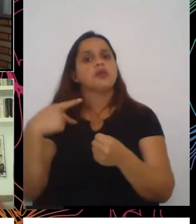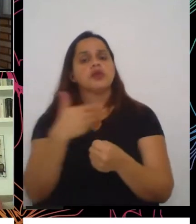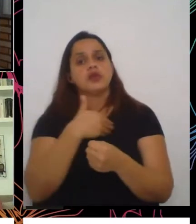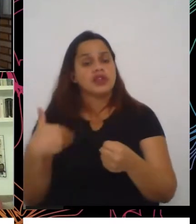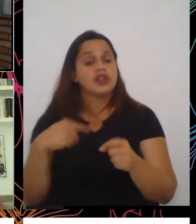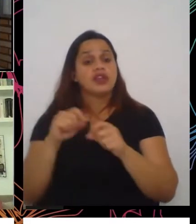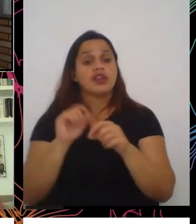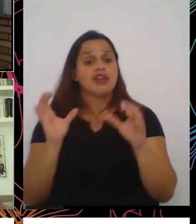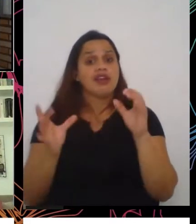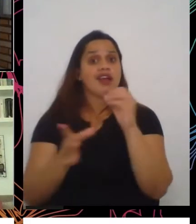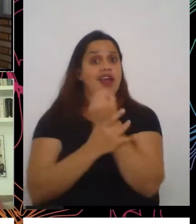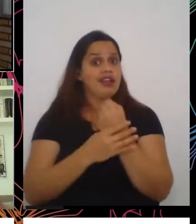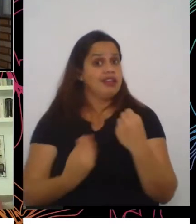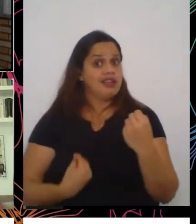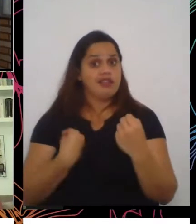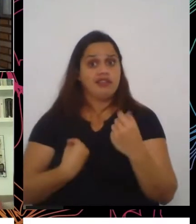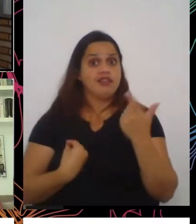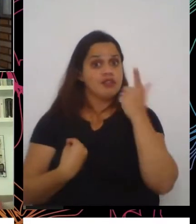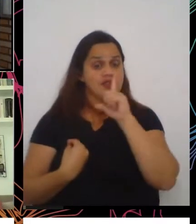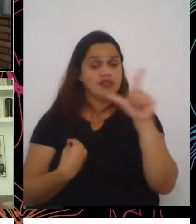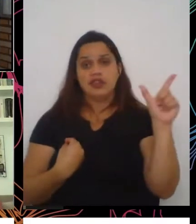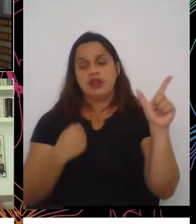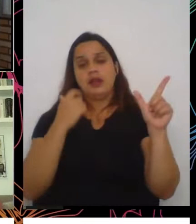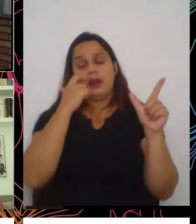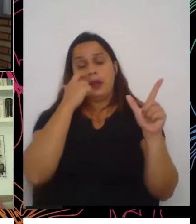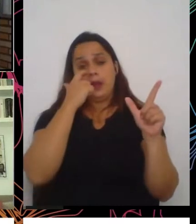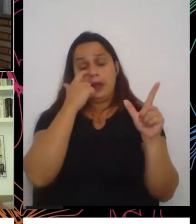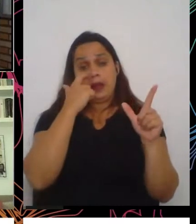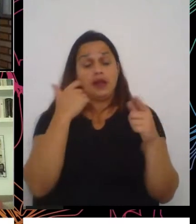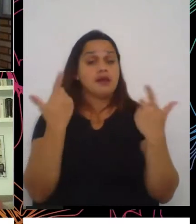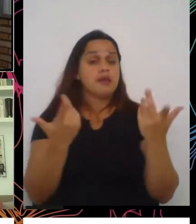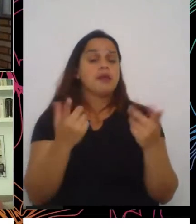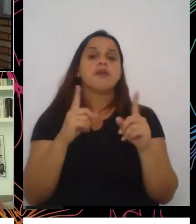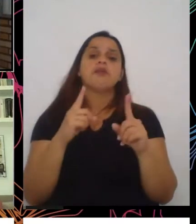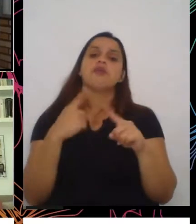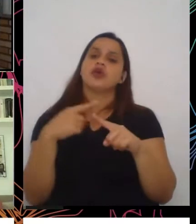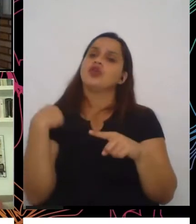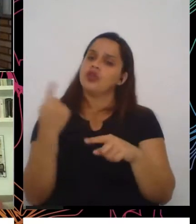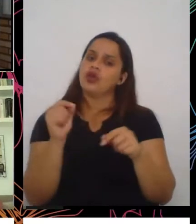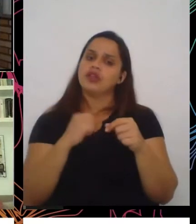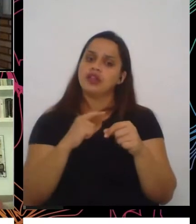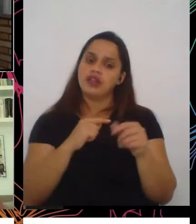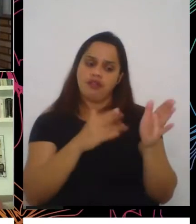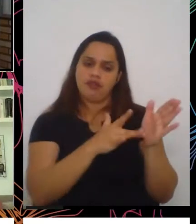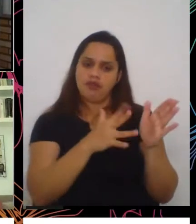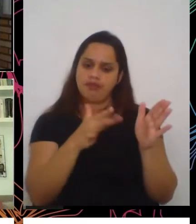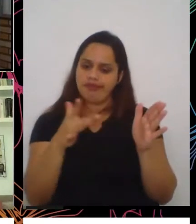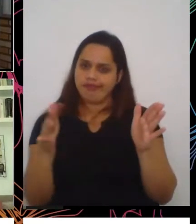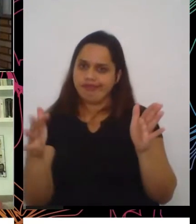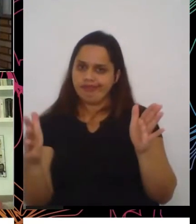Nós estamos falando simples e puramente disso. Nós passamos por vários momentos aí com esse auxílio